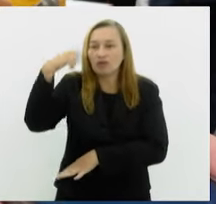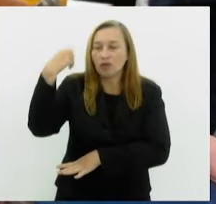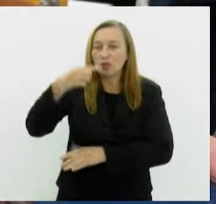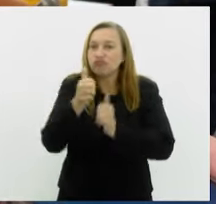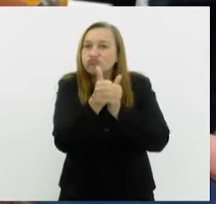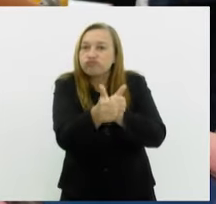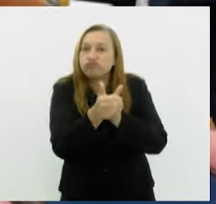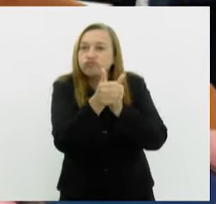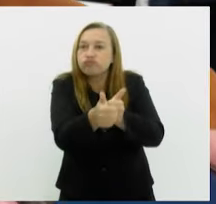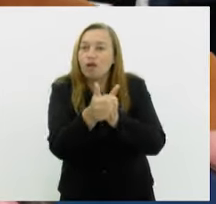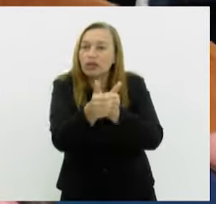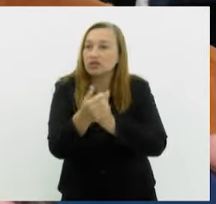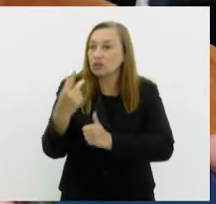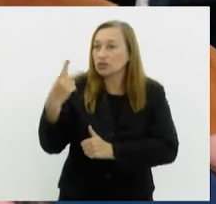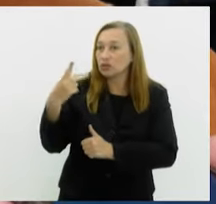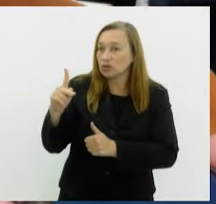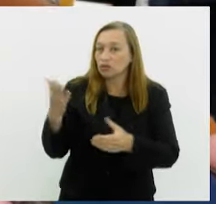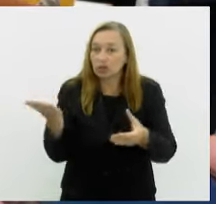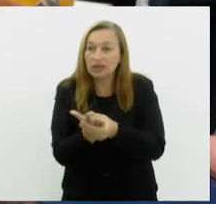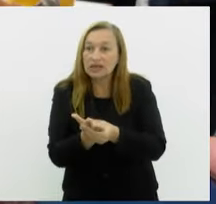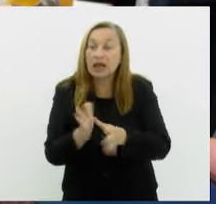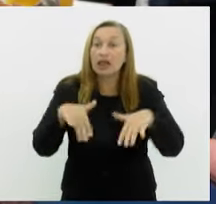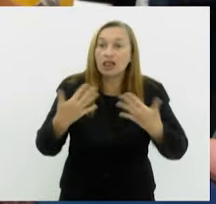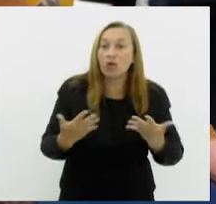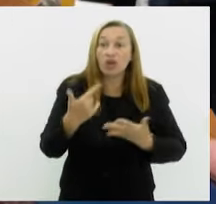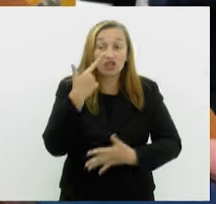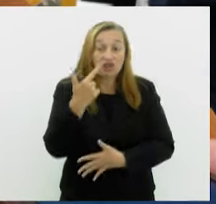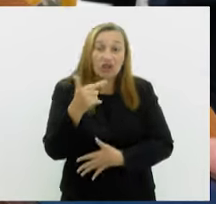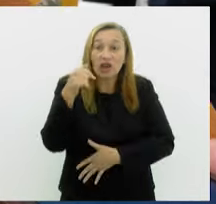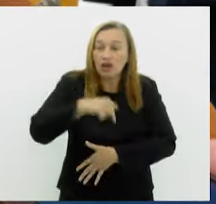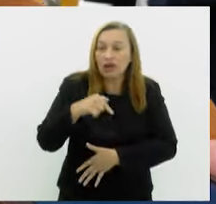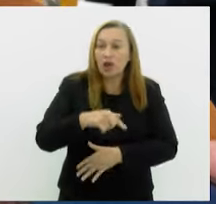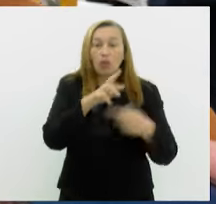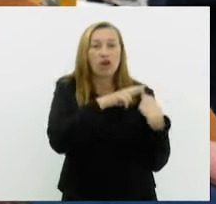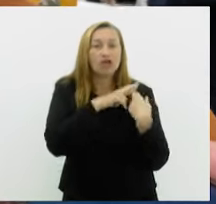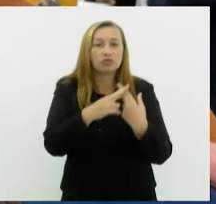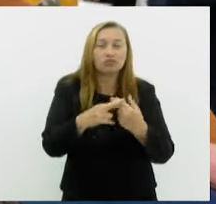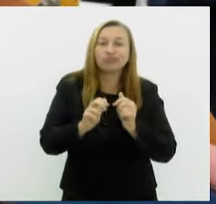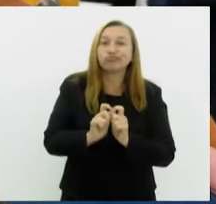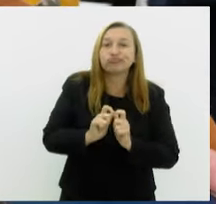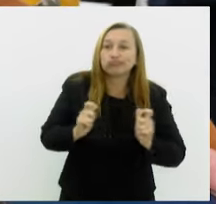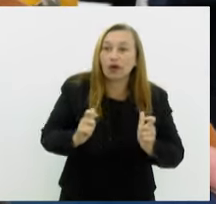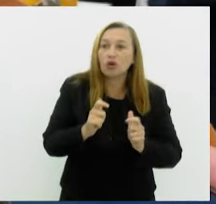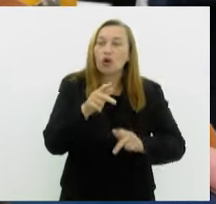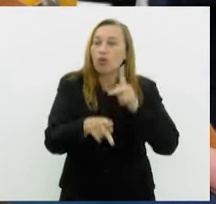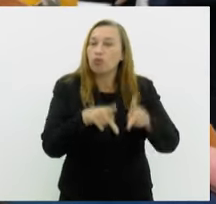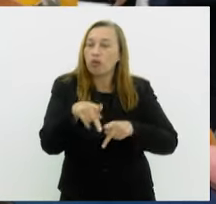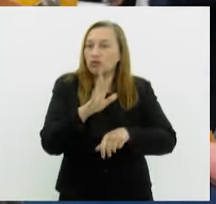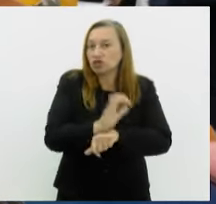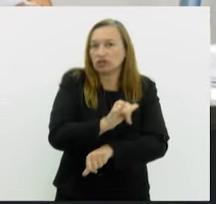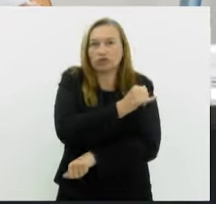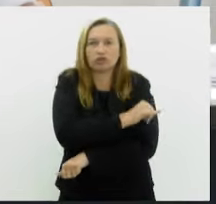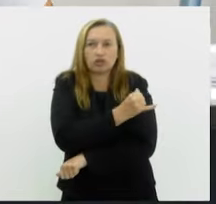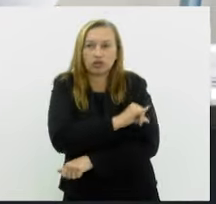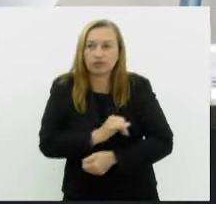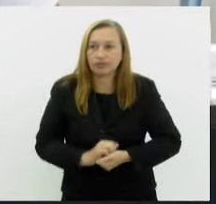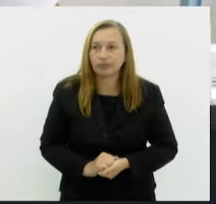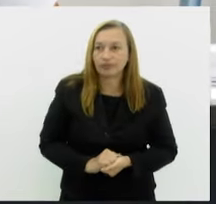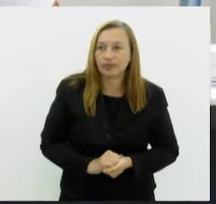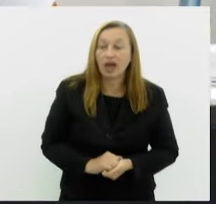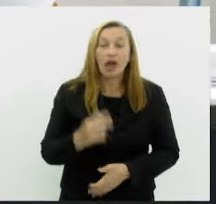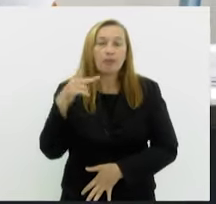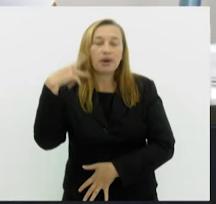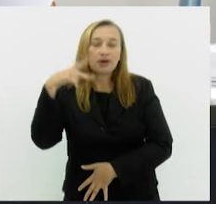acompanhamento do seu caso. Então, o que a gente guarda aqui é uma responsabilidade muito grande com a população do estado do Rio de Janeiro. A